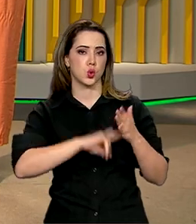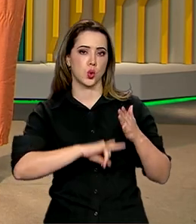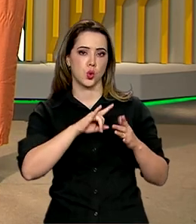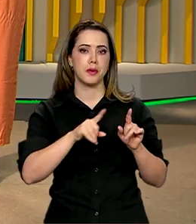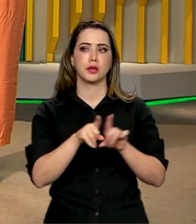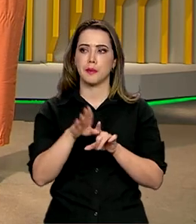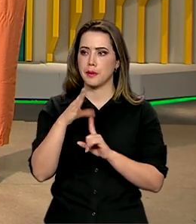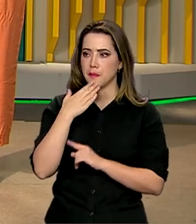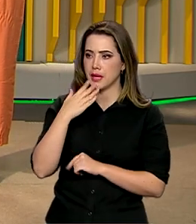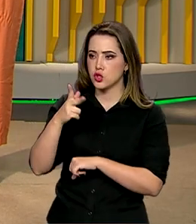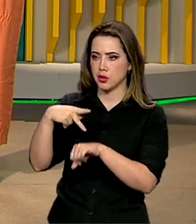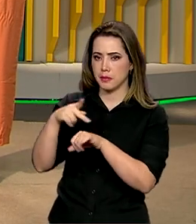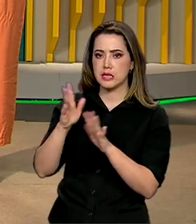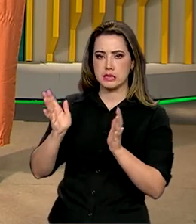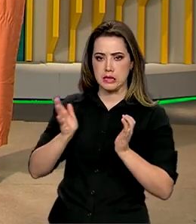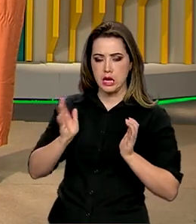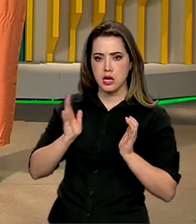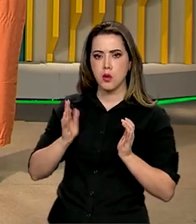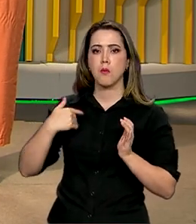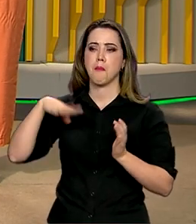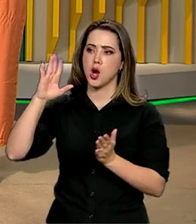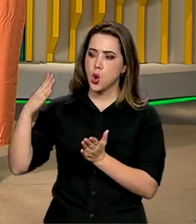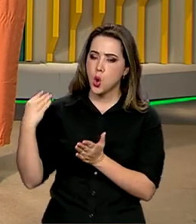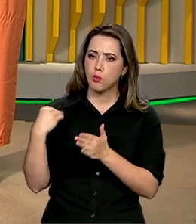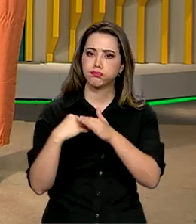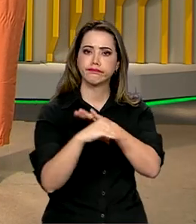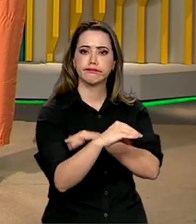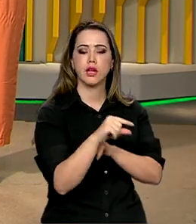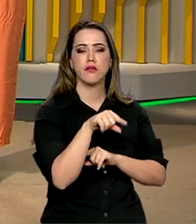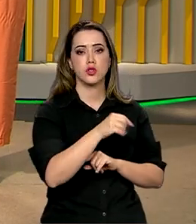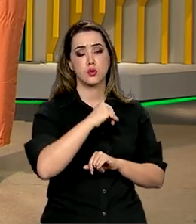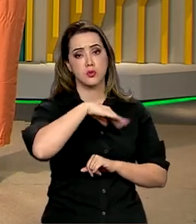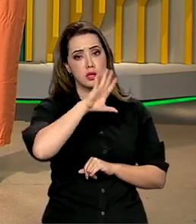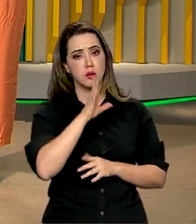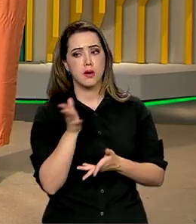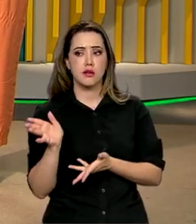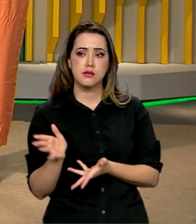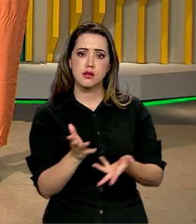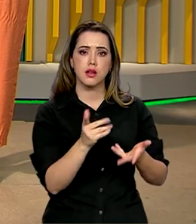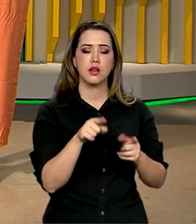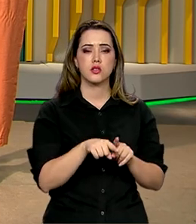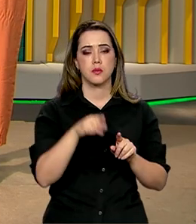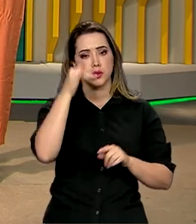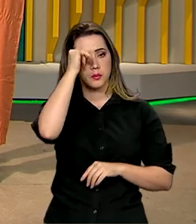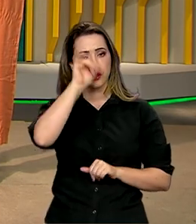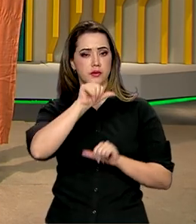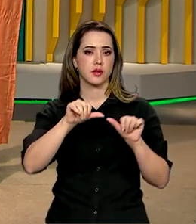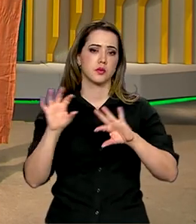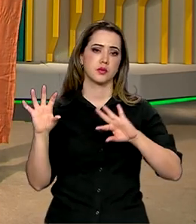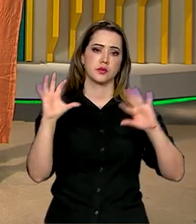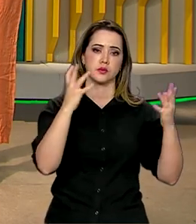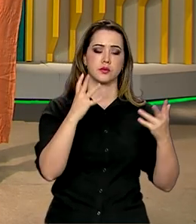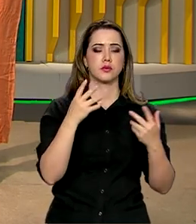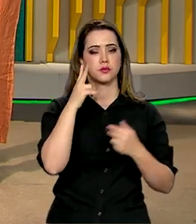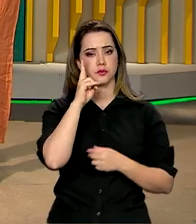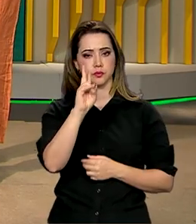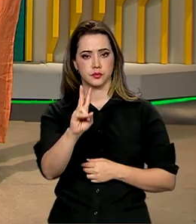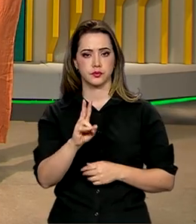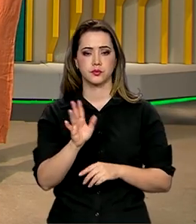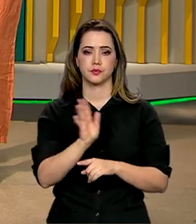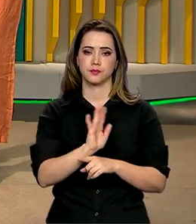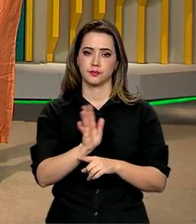de países desenvolvidos maior contribuição financeira e mais engajamento no combate às mudanças climáticas. Confira na